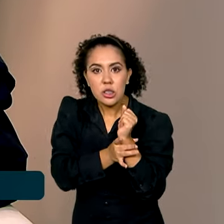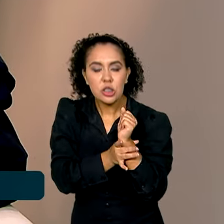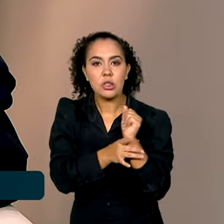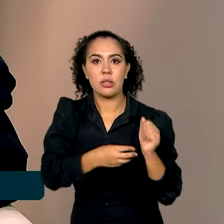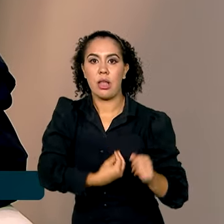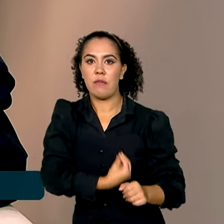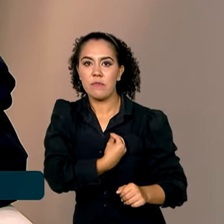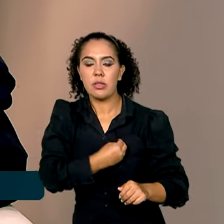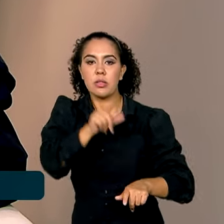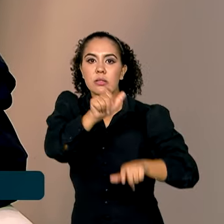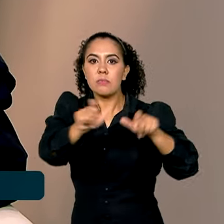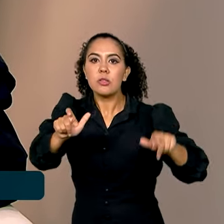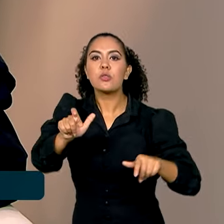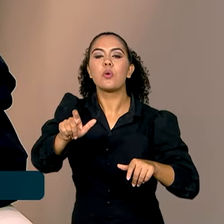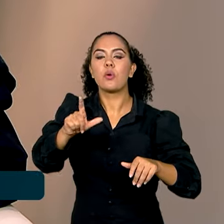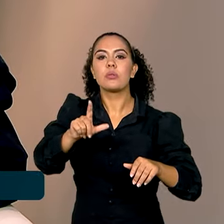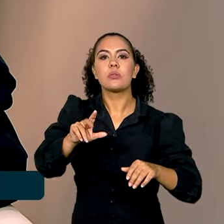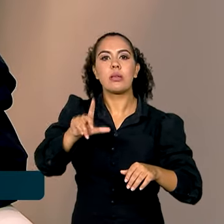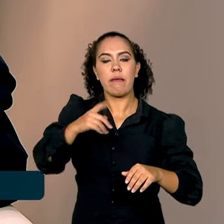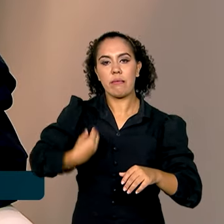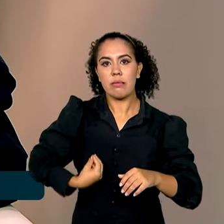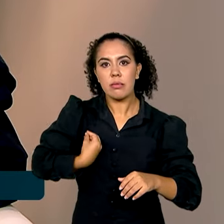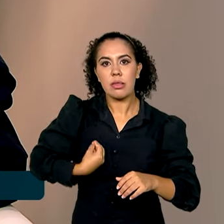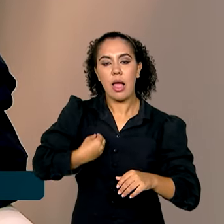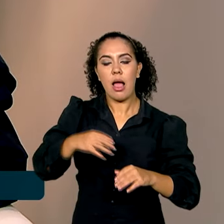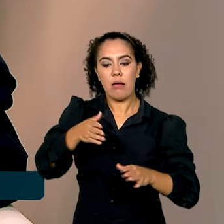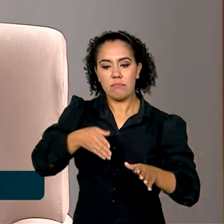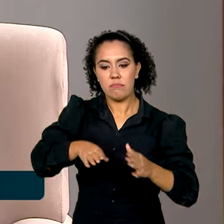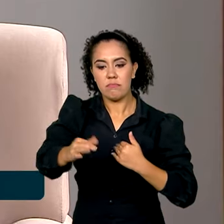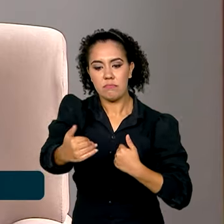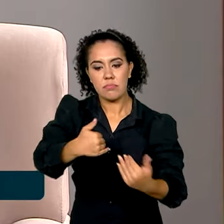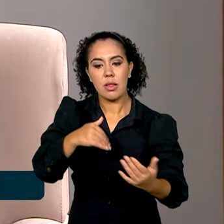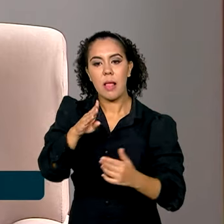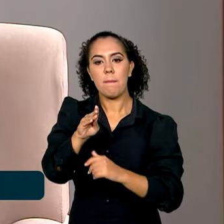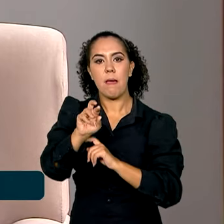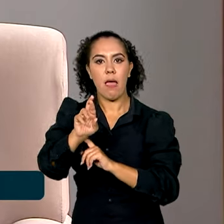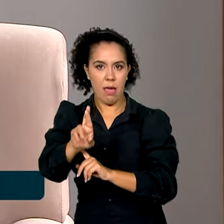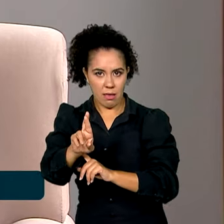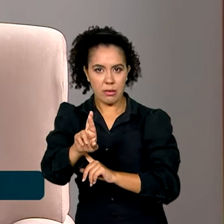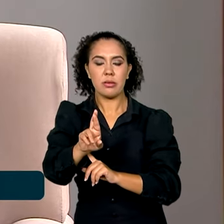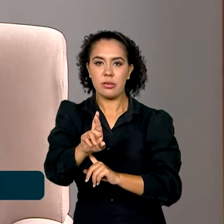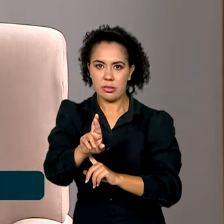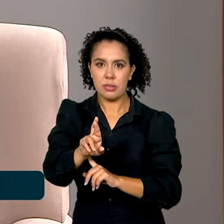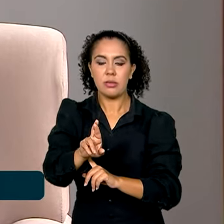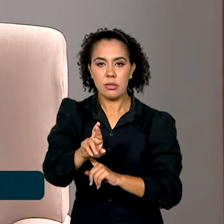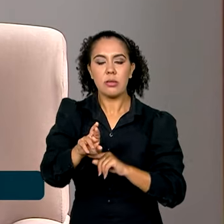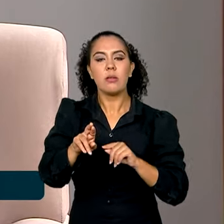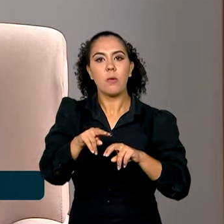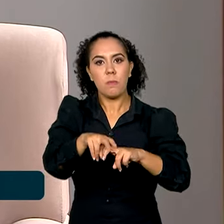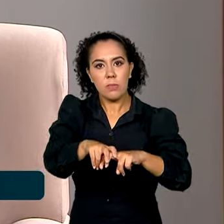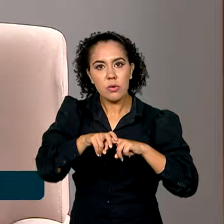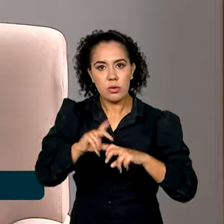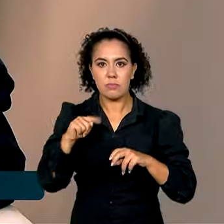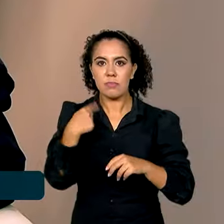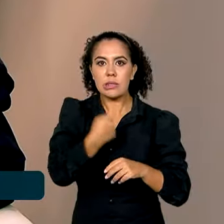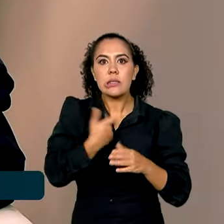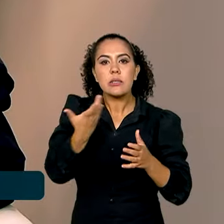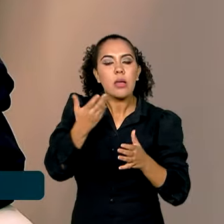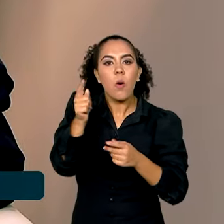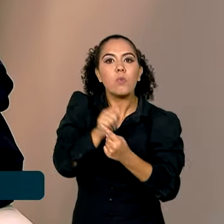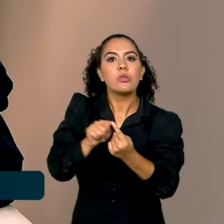de quem usa as rodovias e nasce muito impregnada com essa atuação no salvamento.